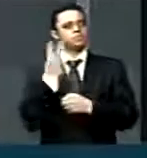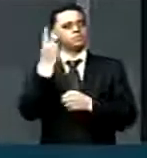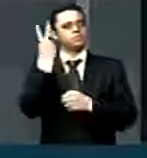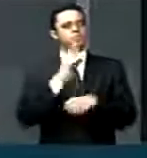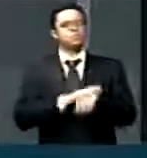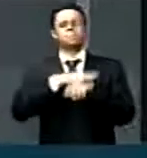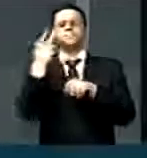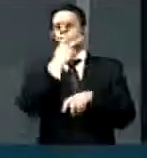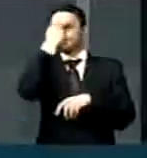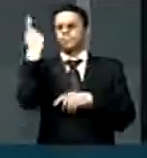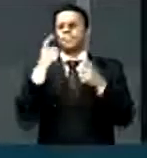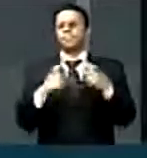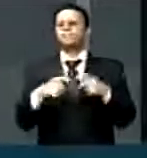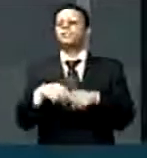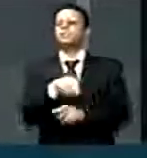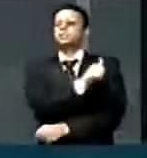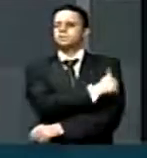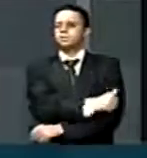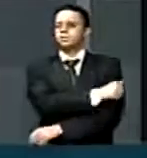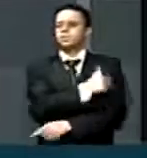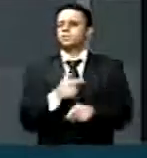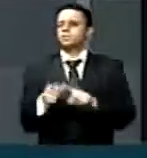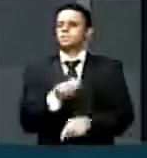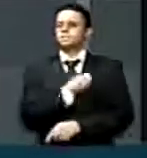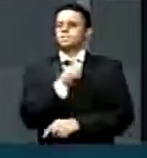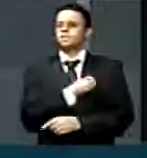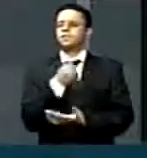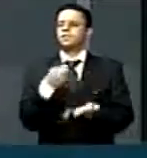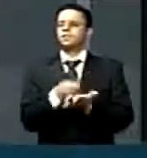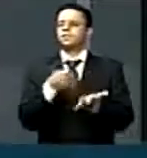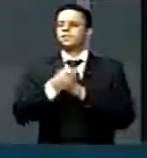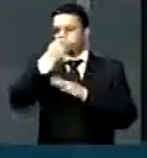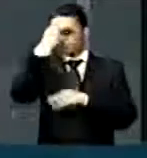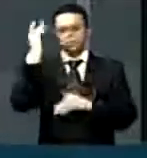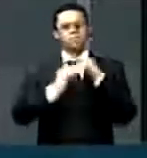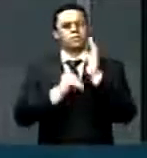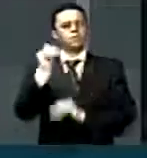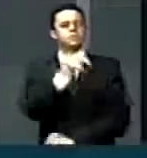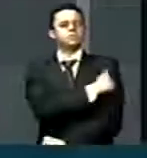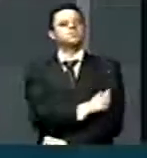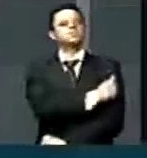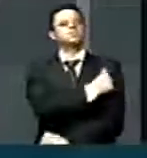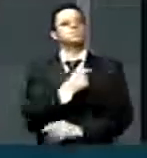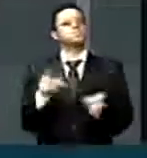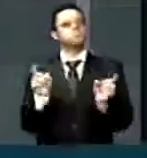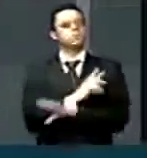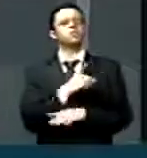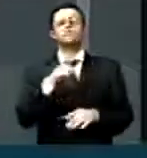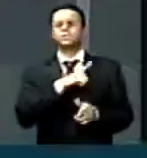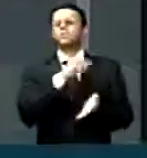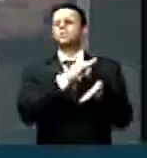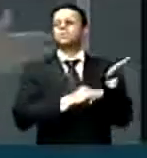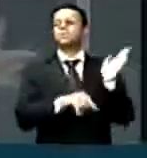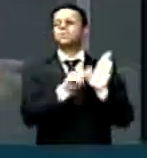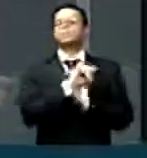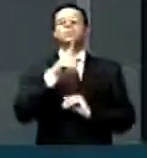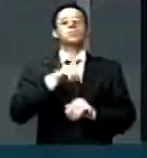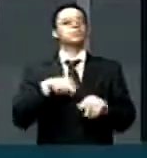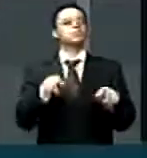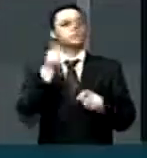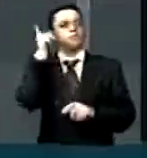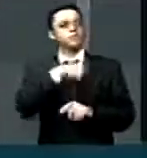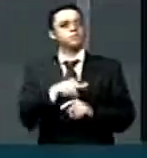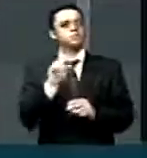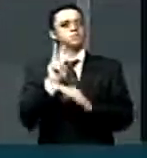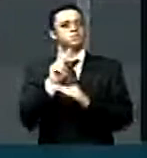estabelecimento sanitário e a presença obrigatória do profissional farmacêutico habilitado para atender